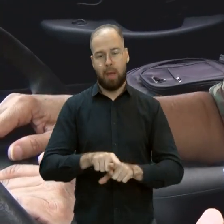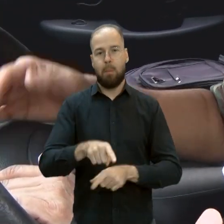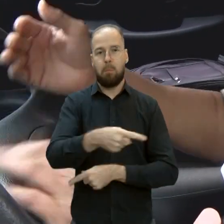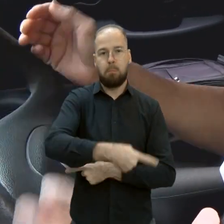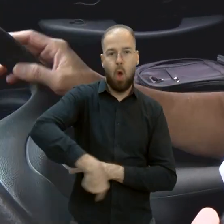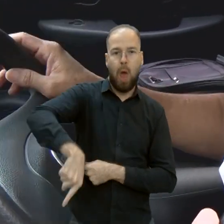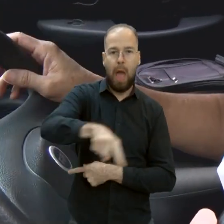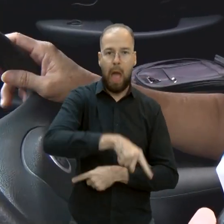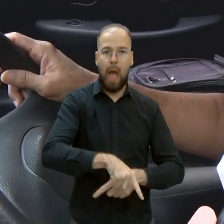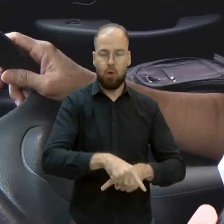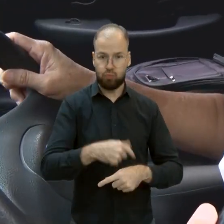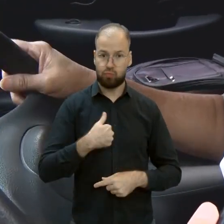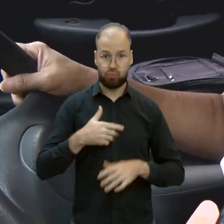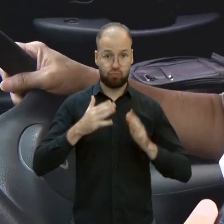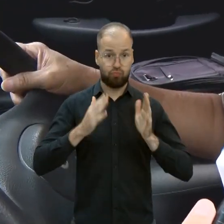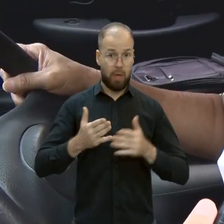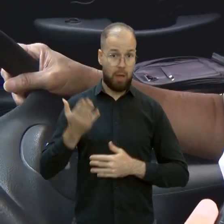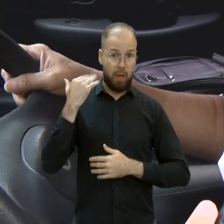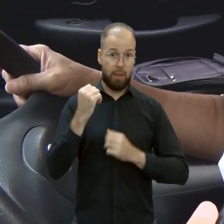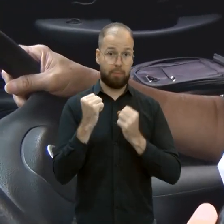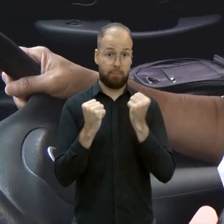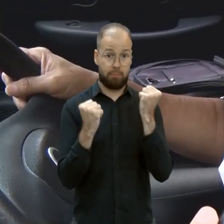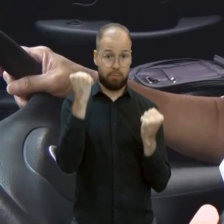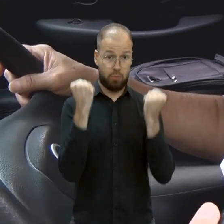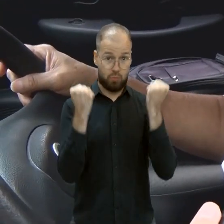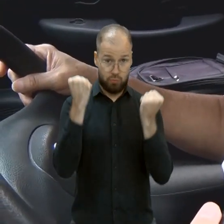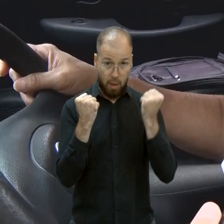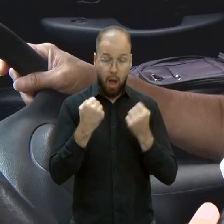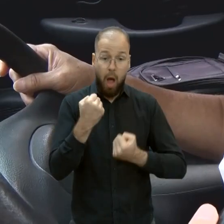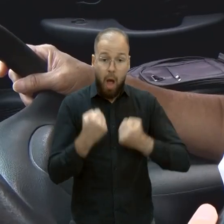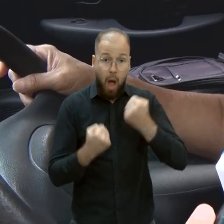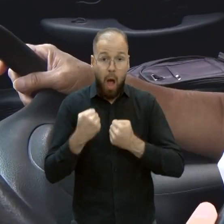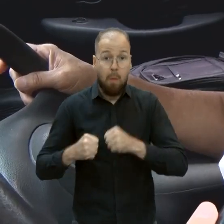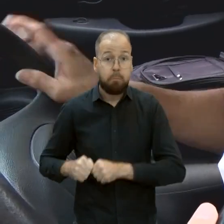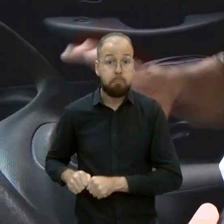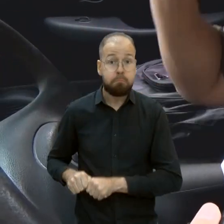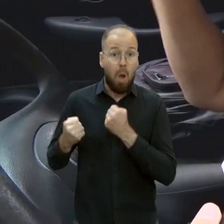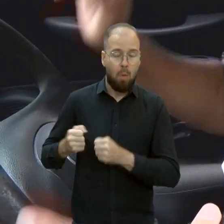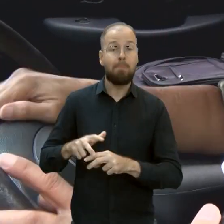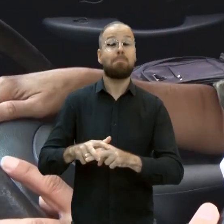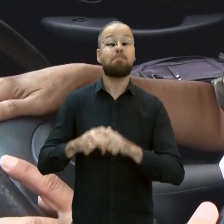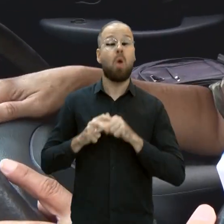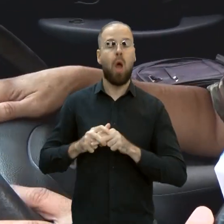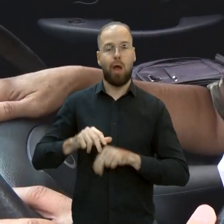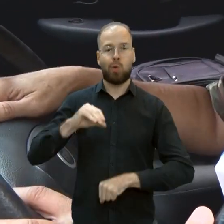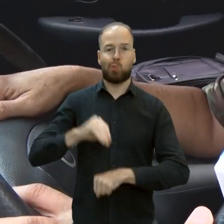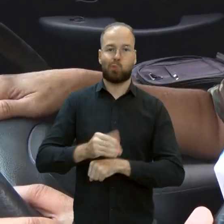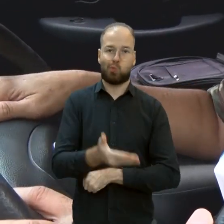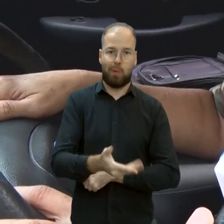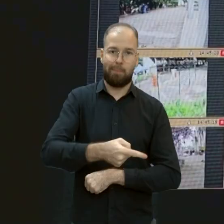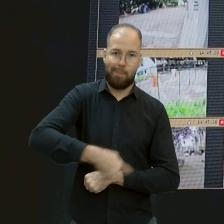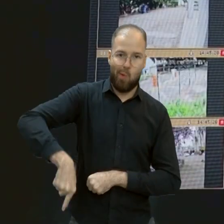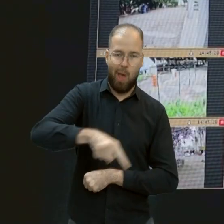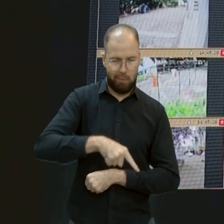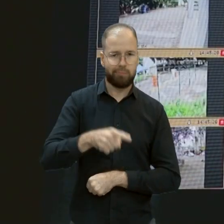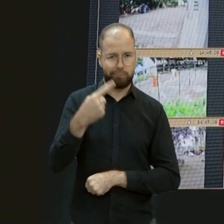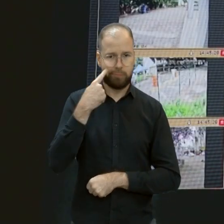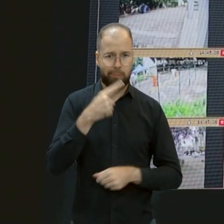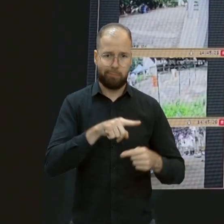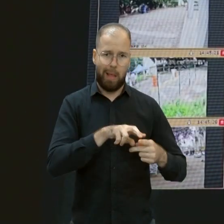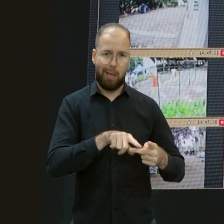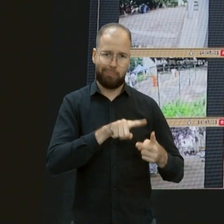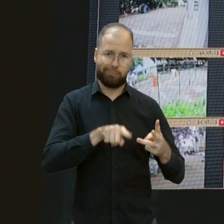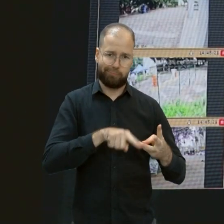Buraco, quebrei o amortecedor do meu carro por causa de buraco. Então, são várias coisas, muitas coisas. O